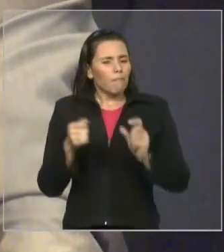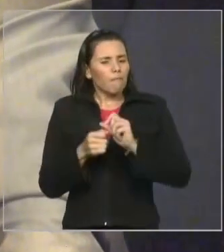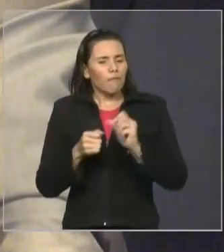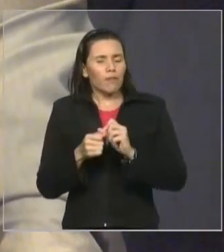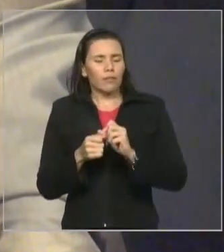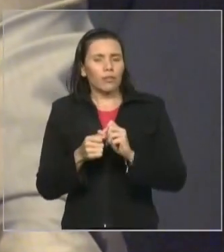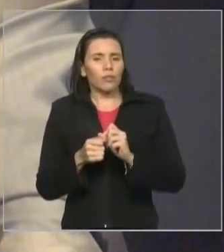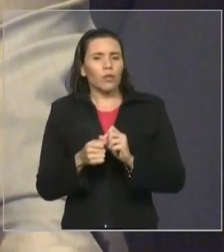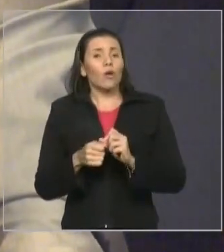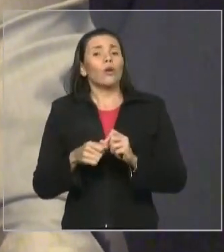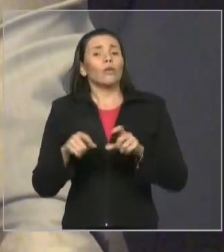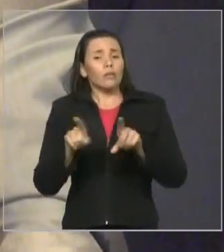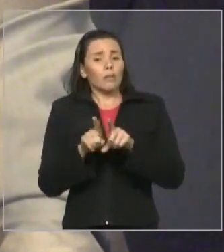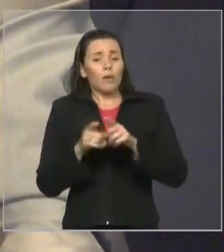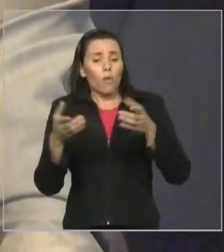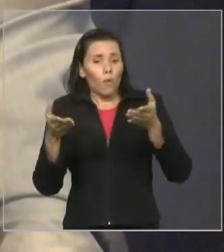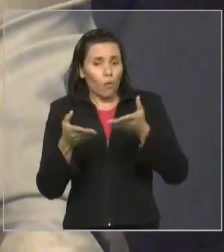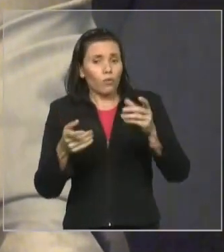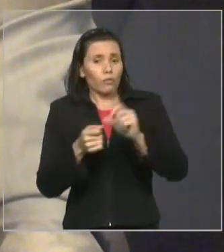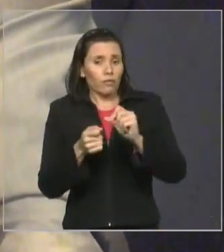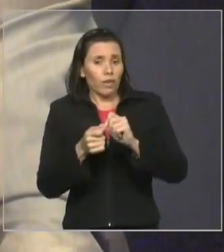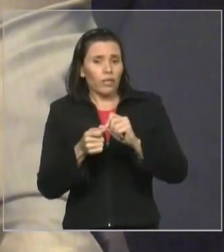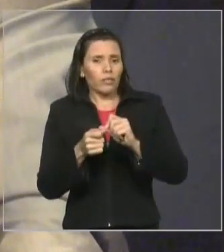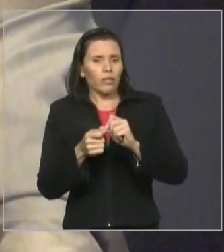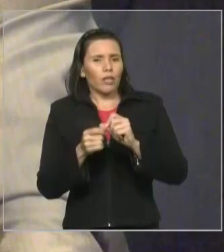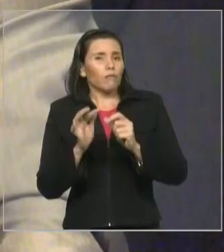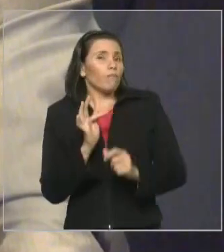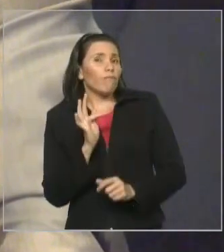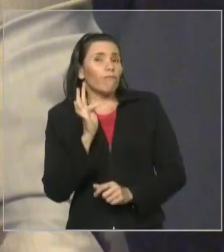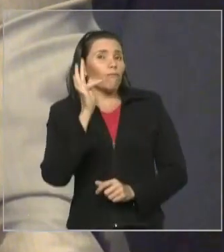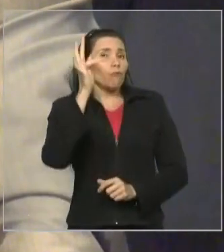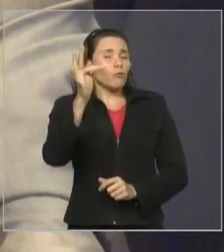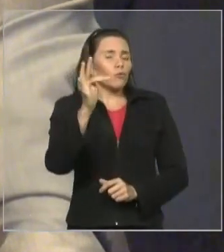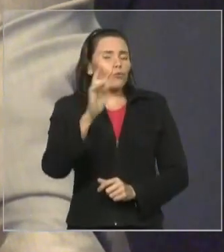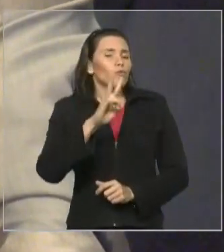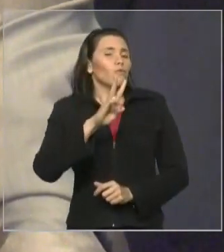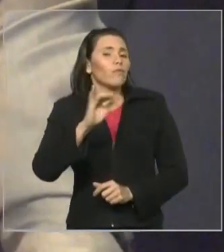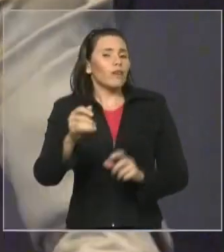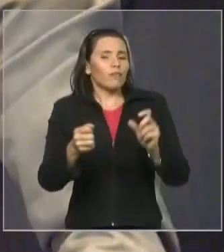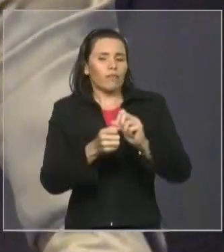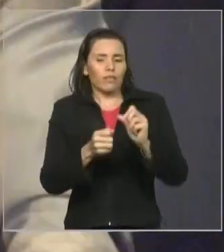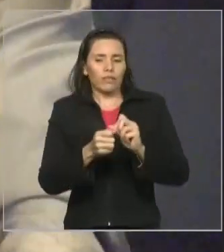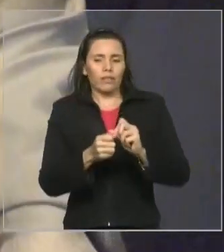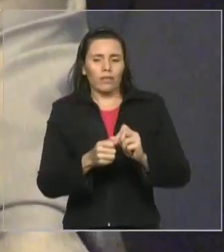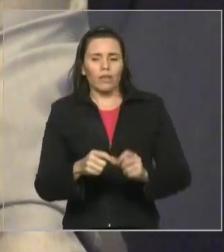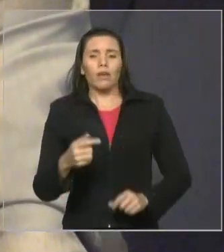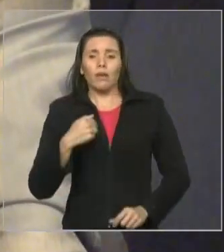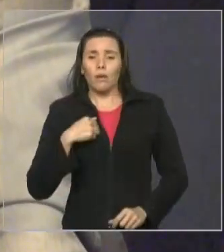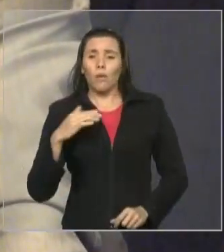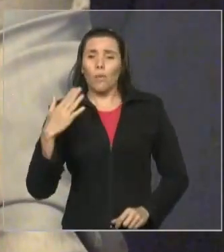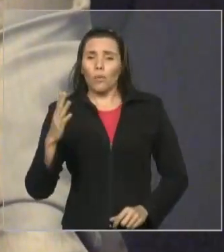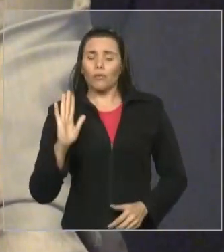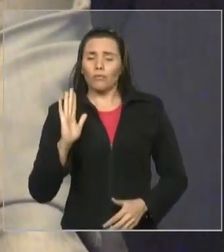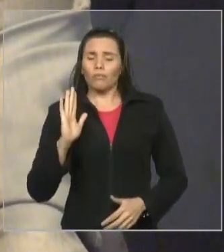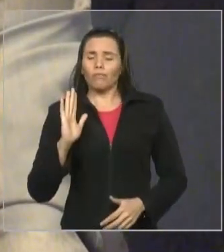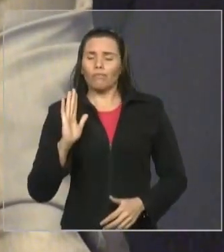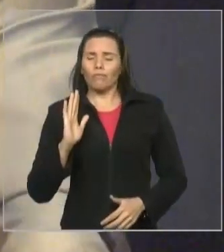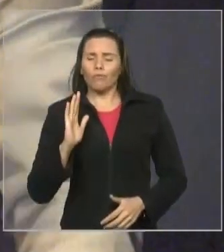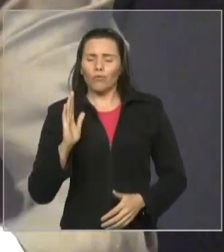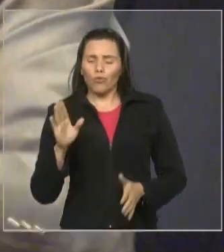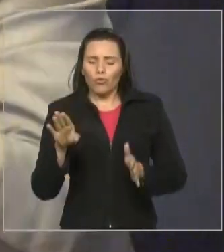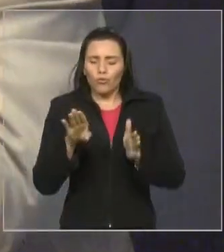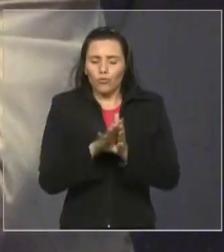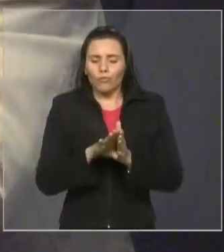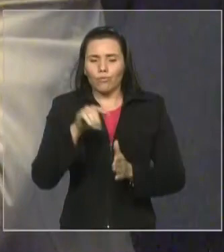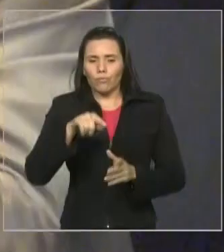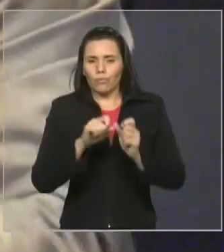poderá fazer pelo povo do Maranhão. o trabalho prestado, sem dúvida nenhuma. Quando aqui cheguei, como homem público, nesta